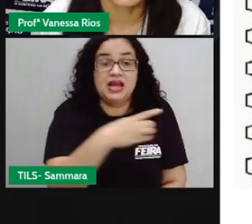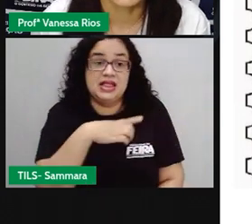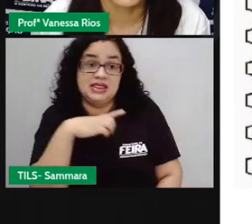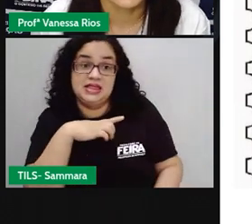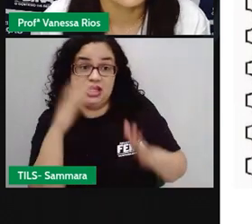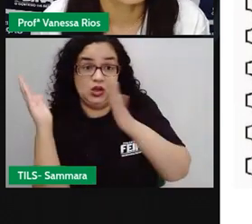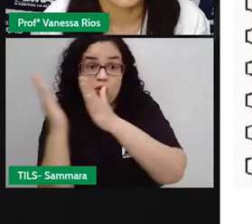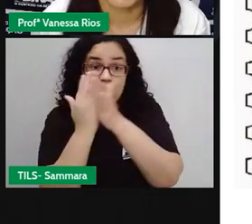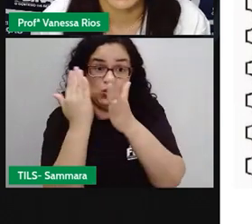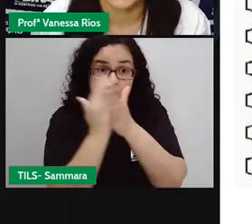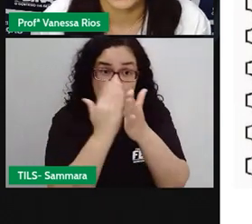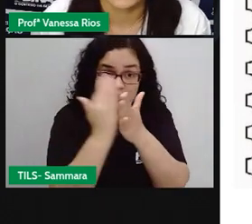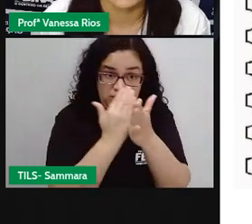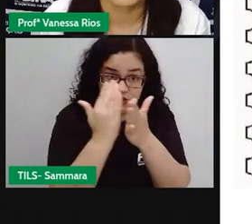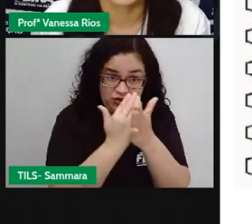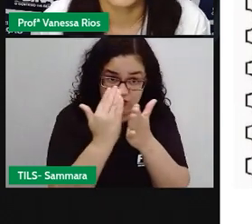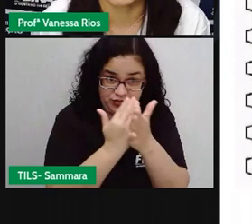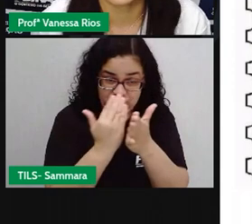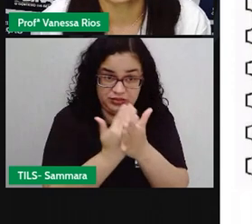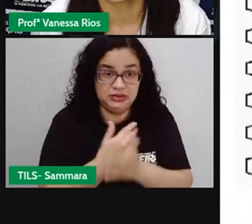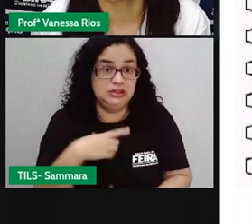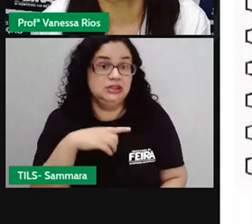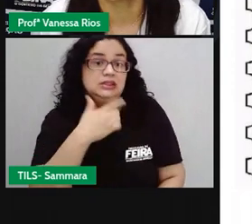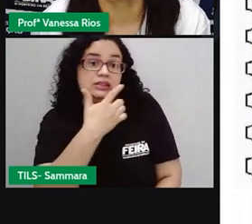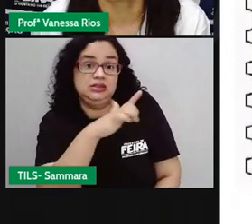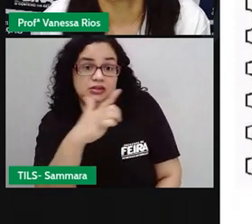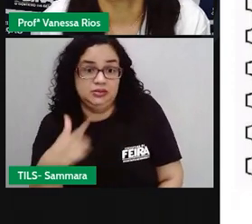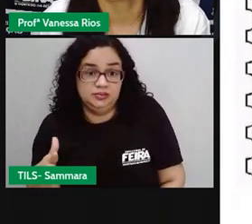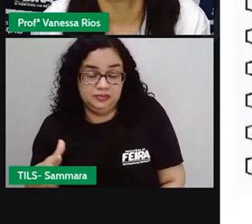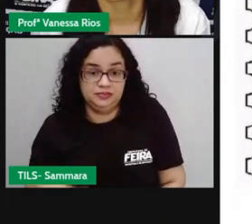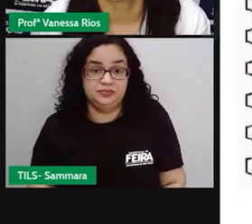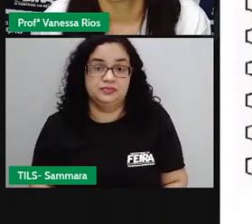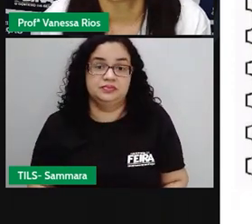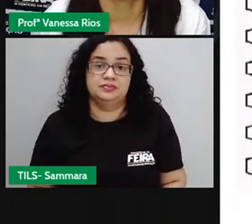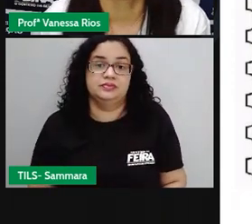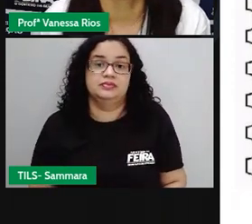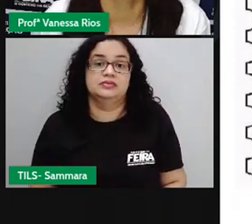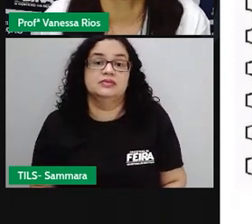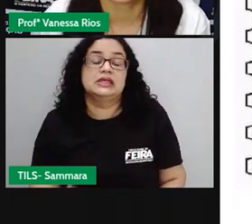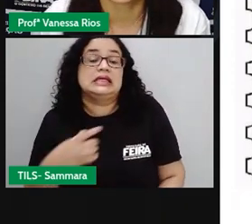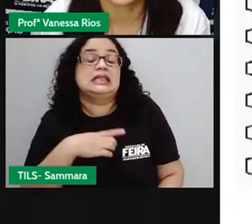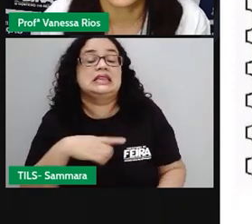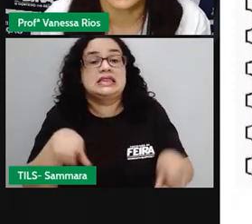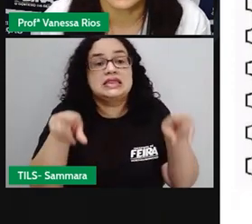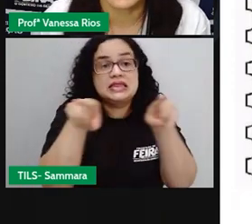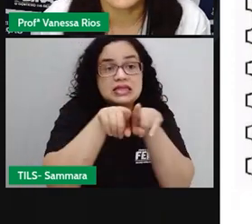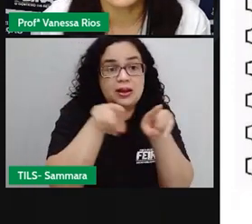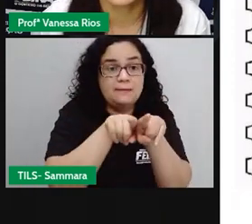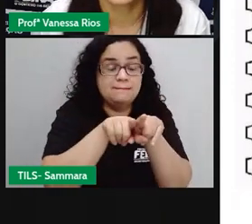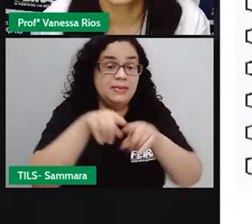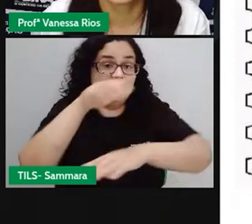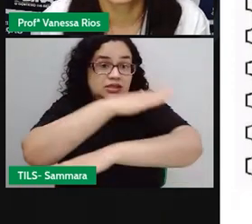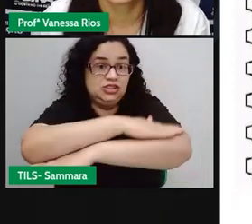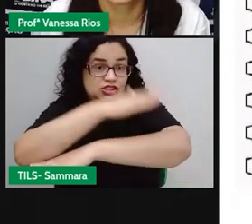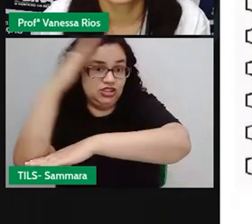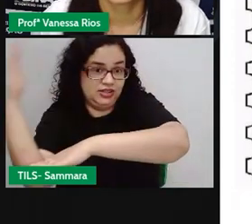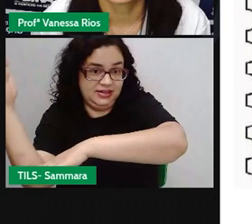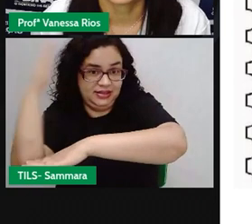tem o livro. Na segunda imagem esse livro não aparece. Estão também na janela.